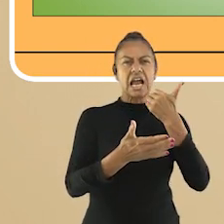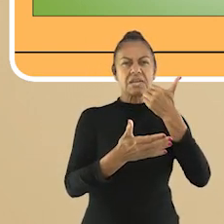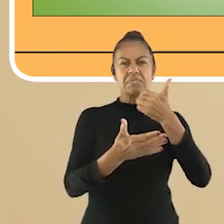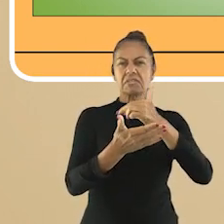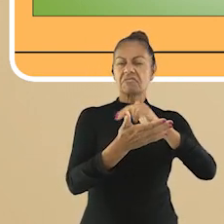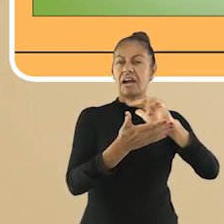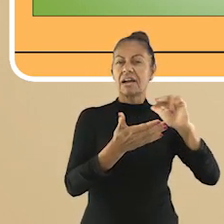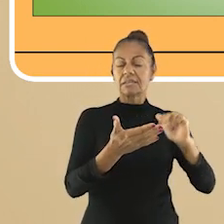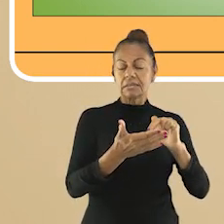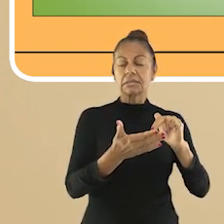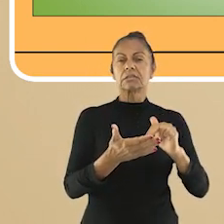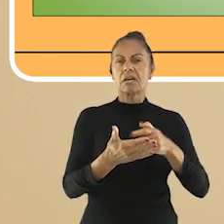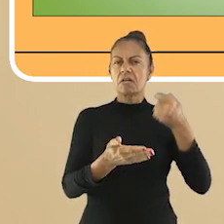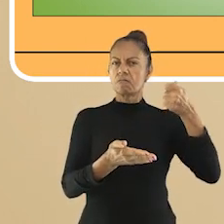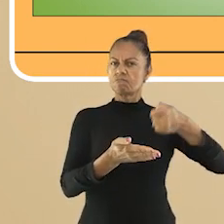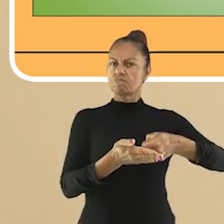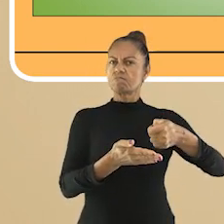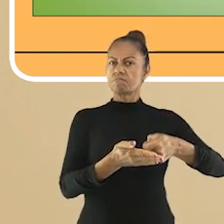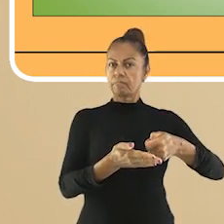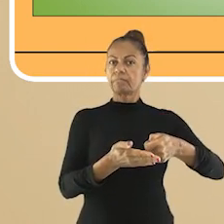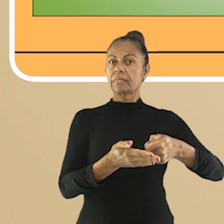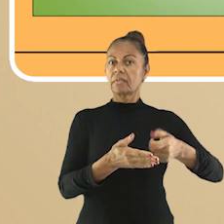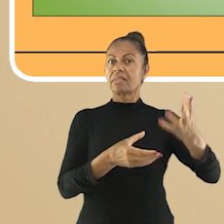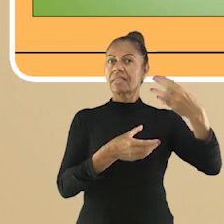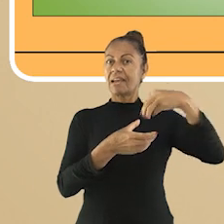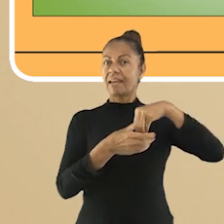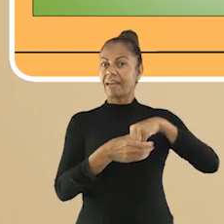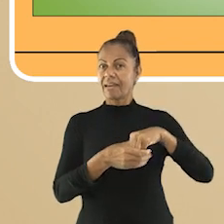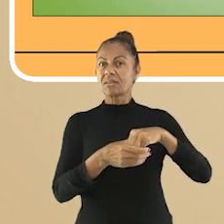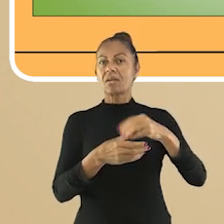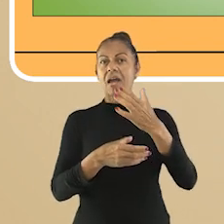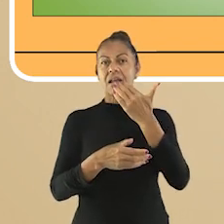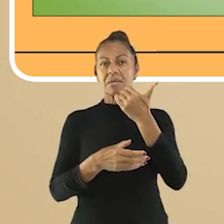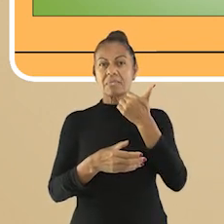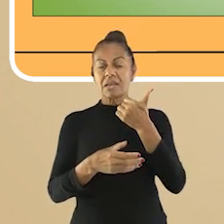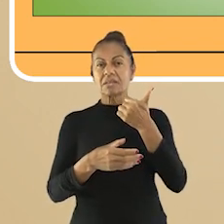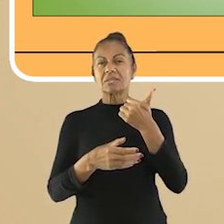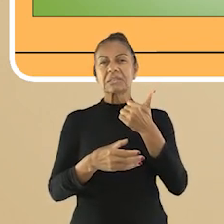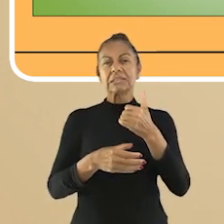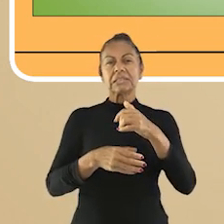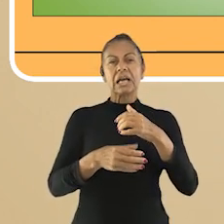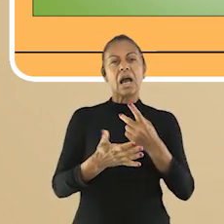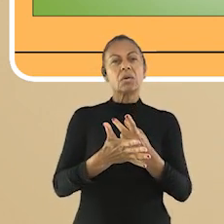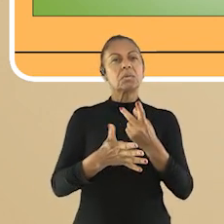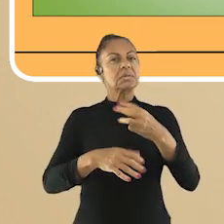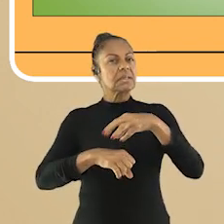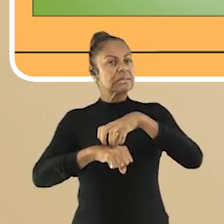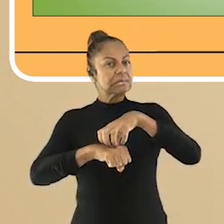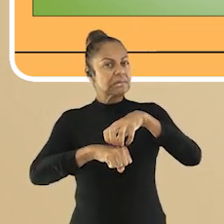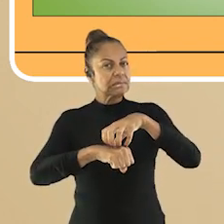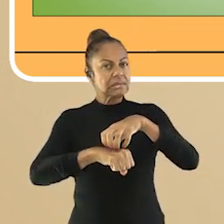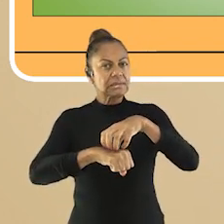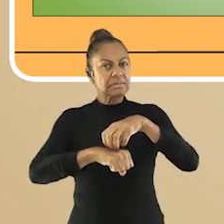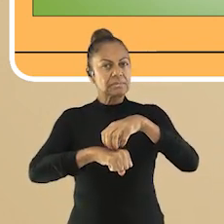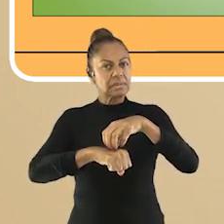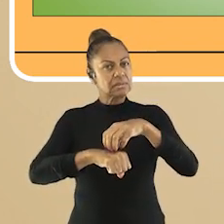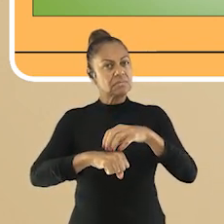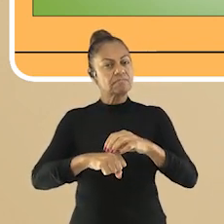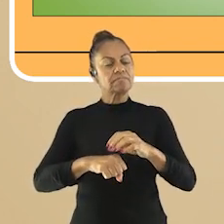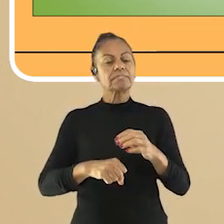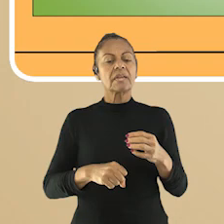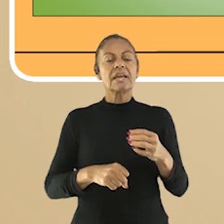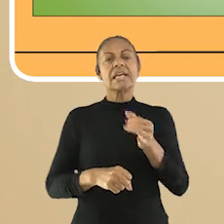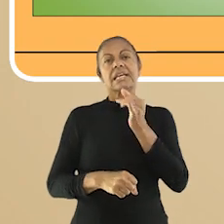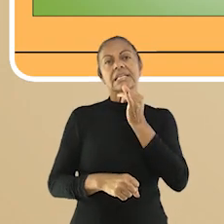alimentícias. Foi determinado que as embalagens deveriam informar o consumidor sobre ingredientes com potencial alérgico